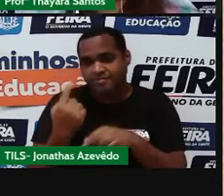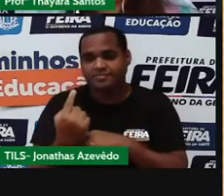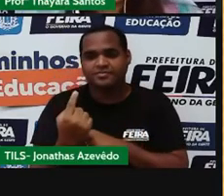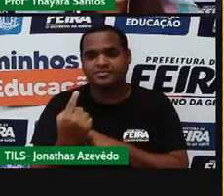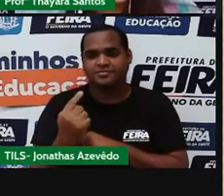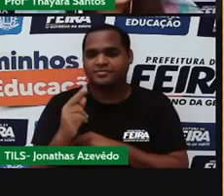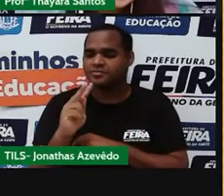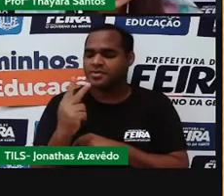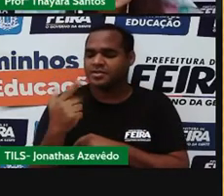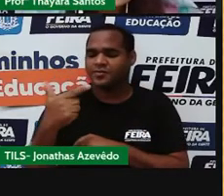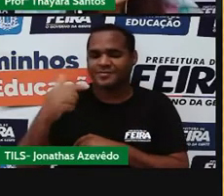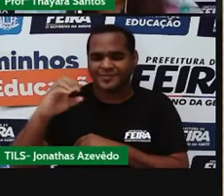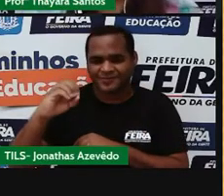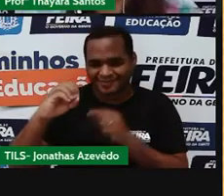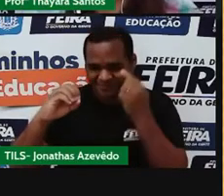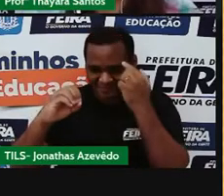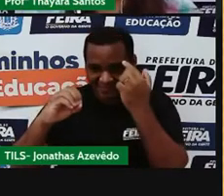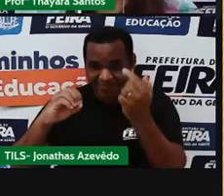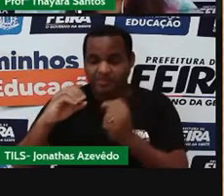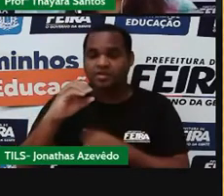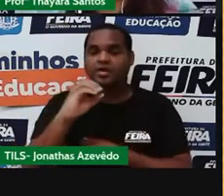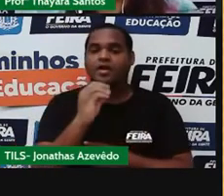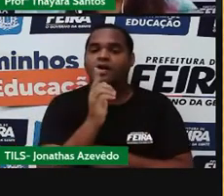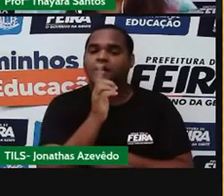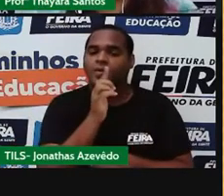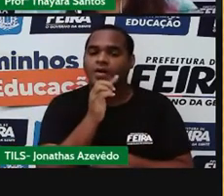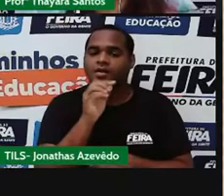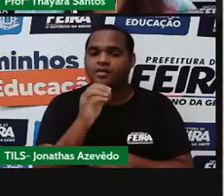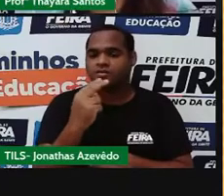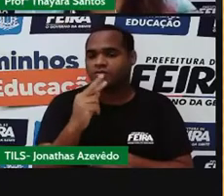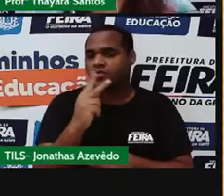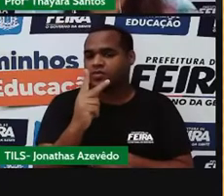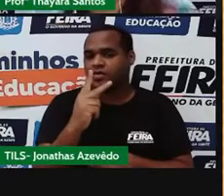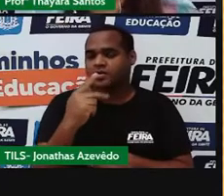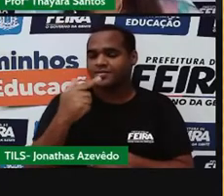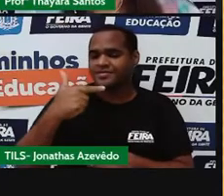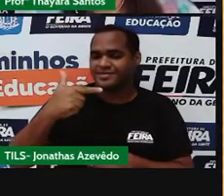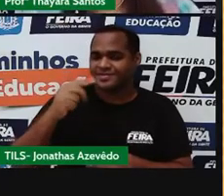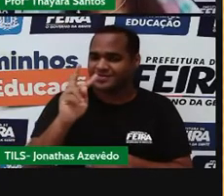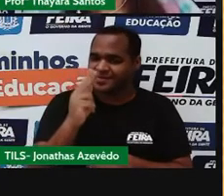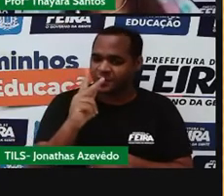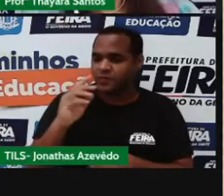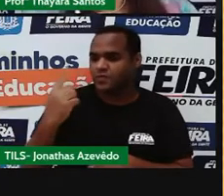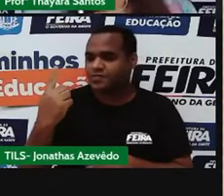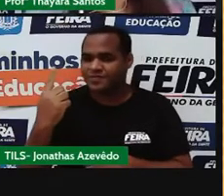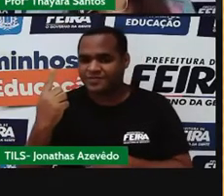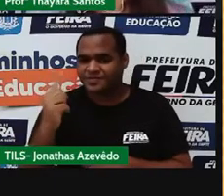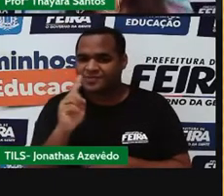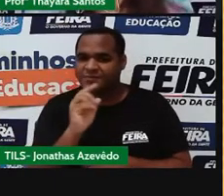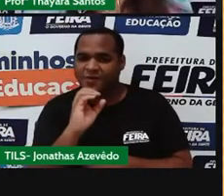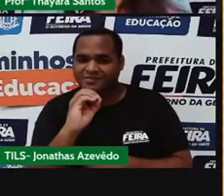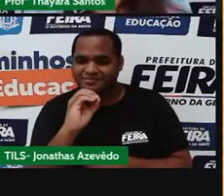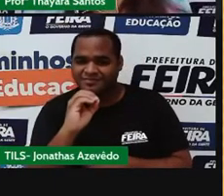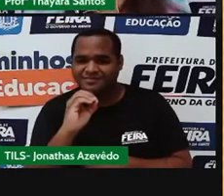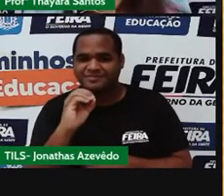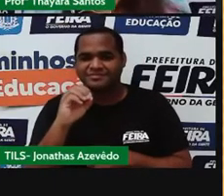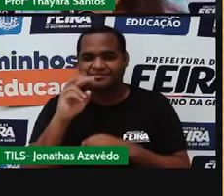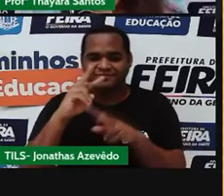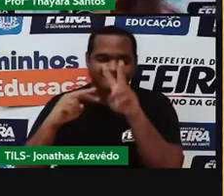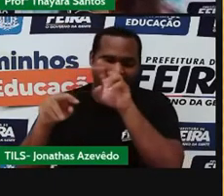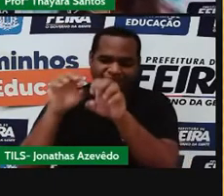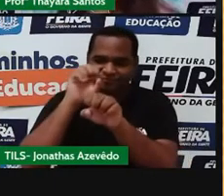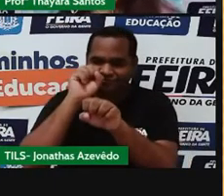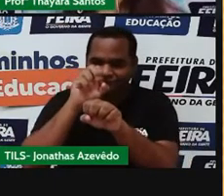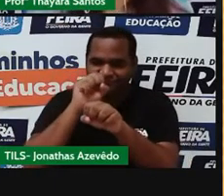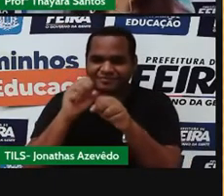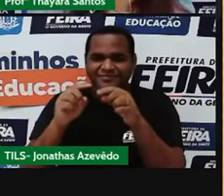H2O, que é a água, tem dois átomos de hidrogênio e tem um átomo de oxigênio. Como tem dois tipos de elementos